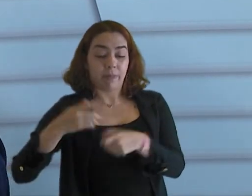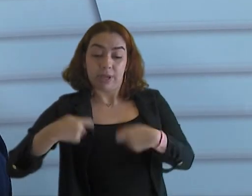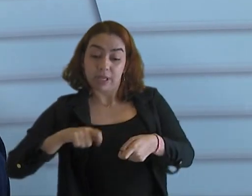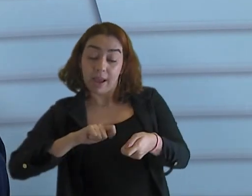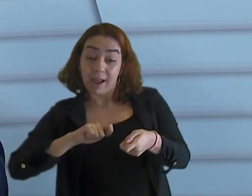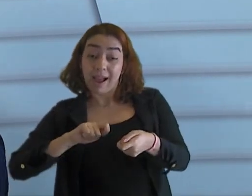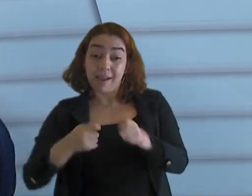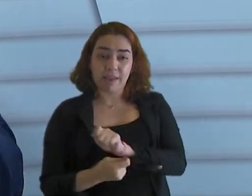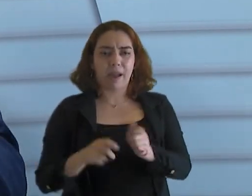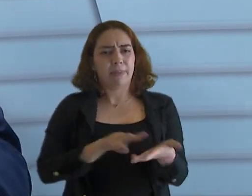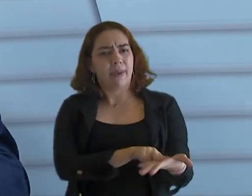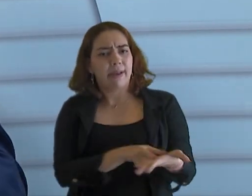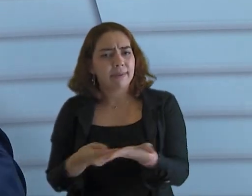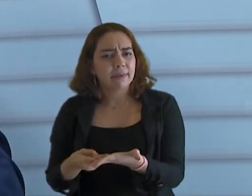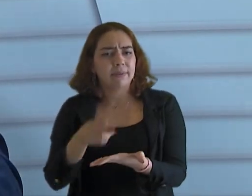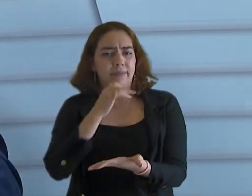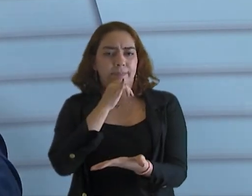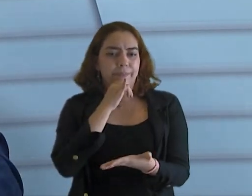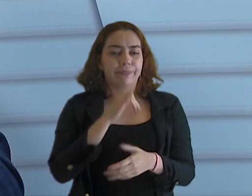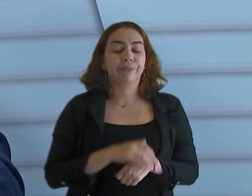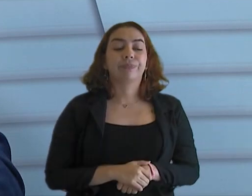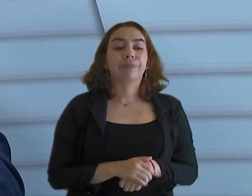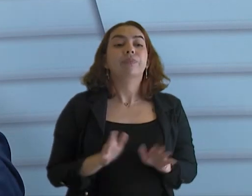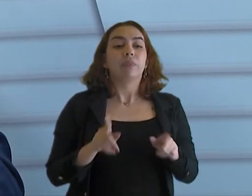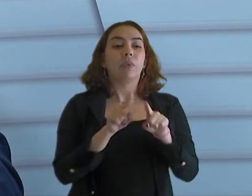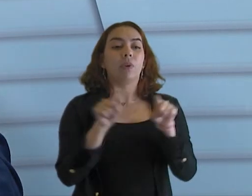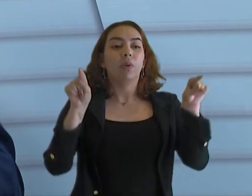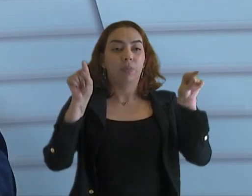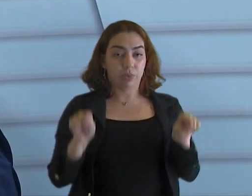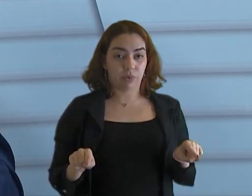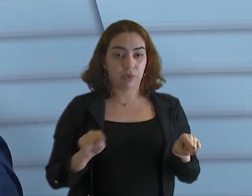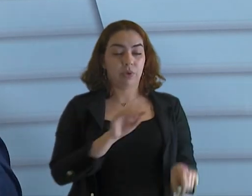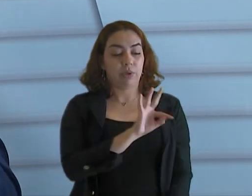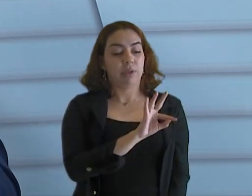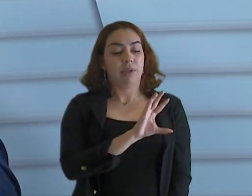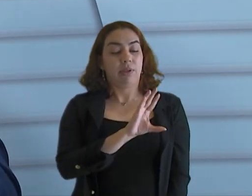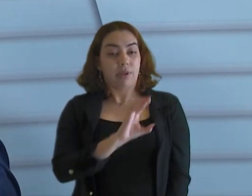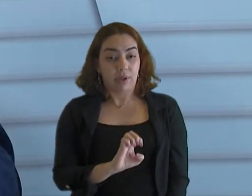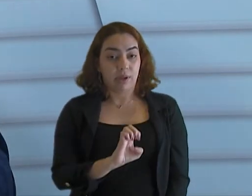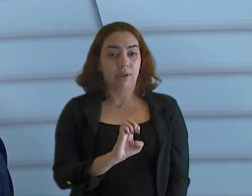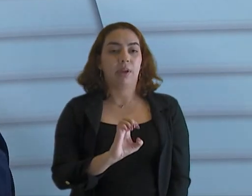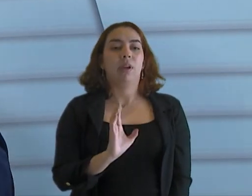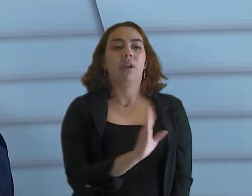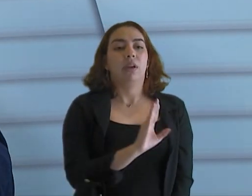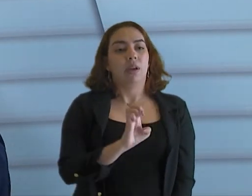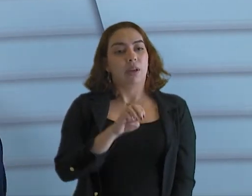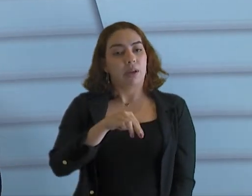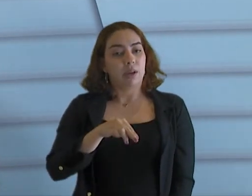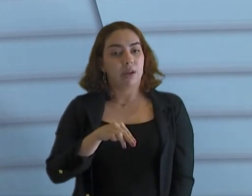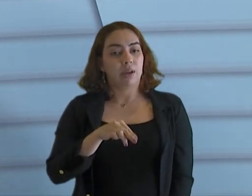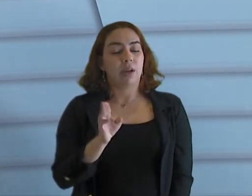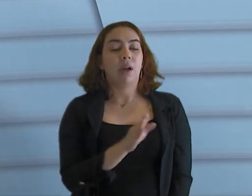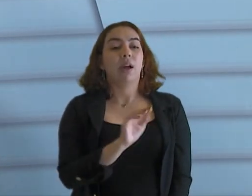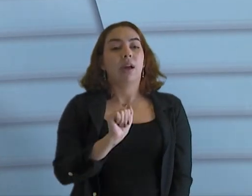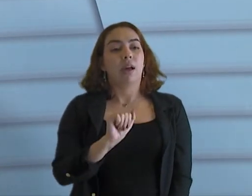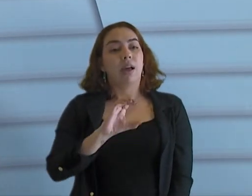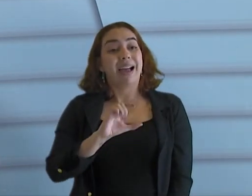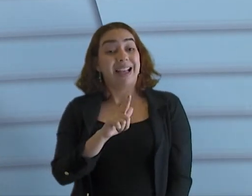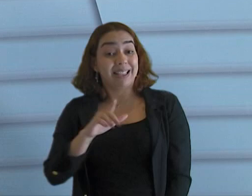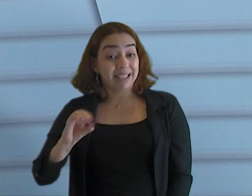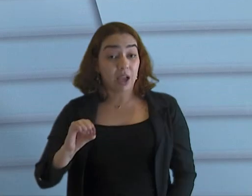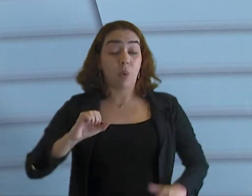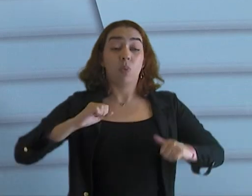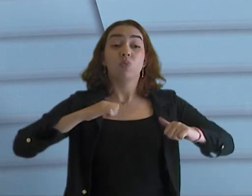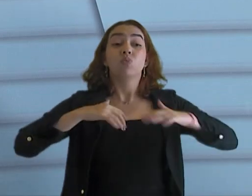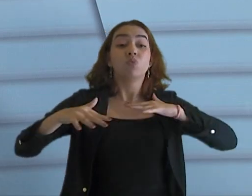lá em função do cidadão. Nós já temos um projeto, que é o TCE em Ação, controle em ação. Controle em ação. Controle em